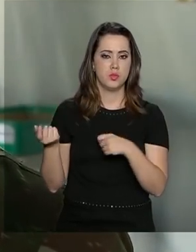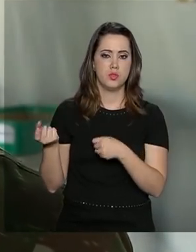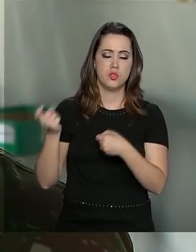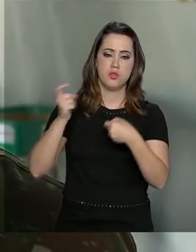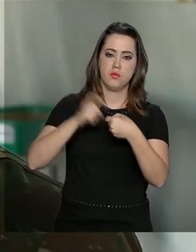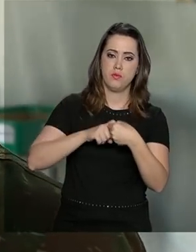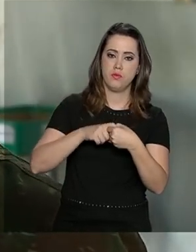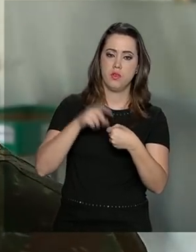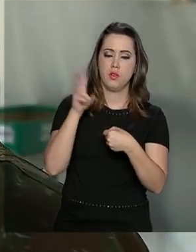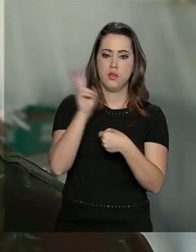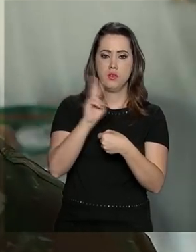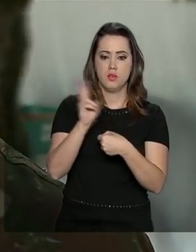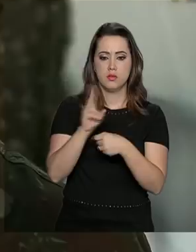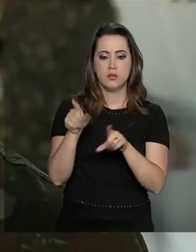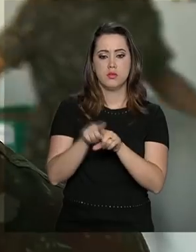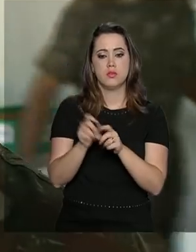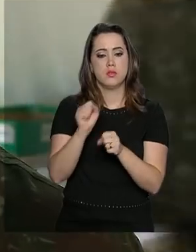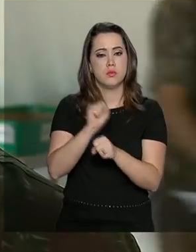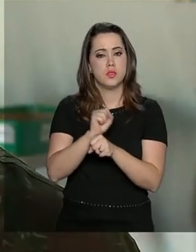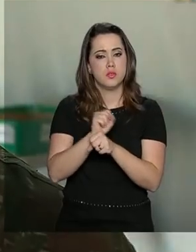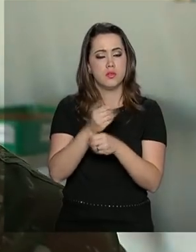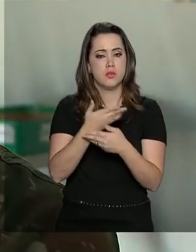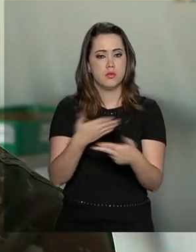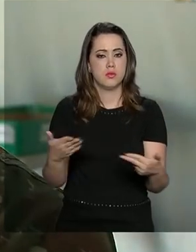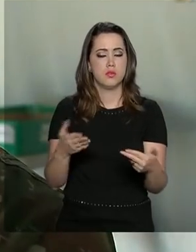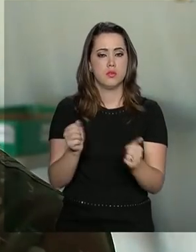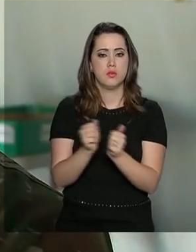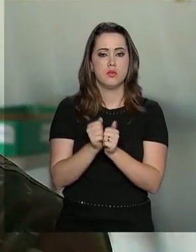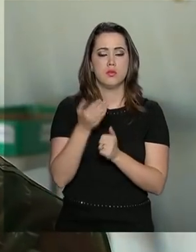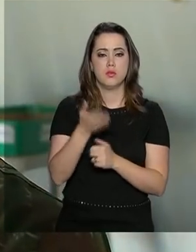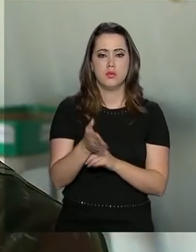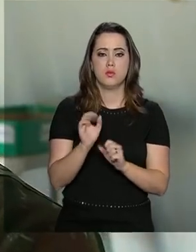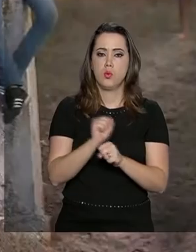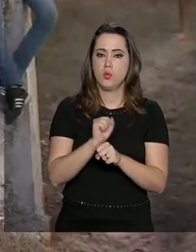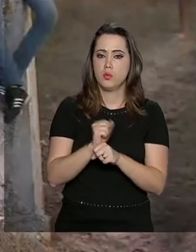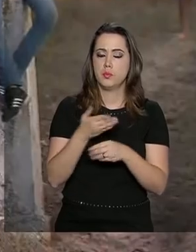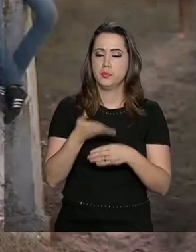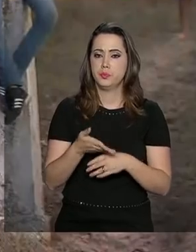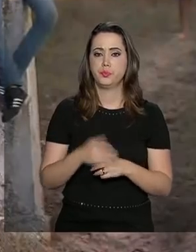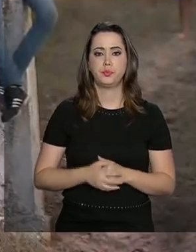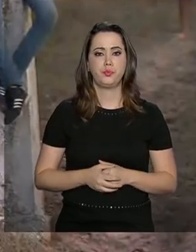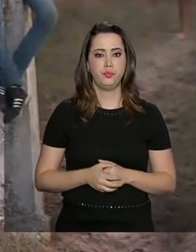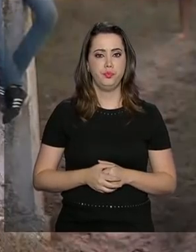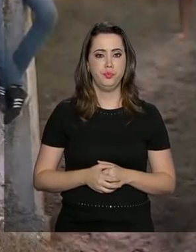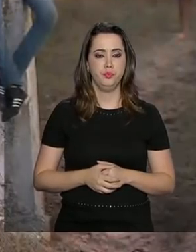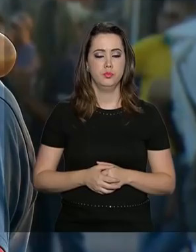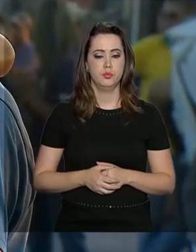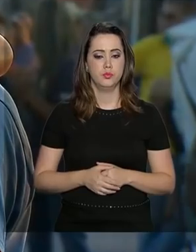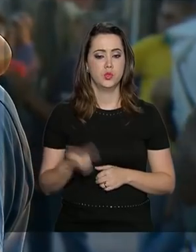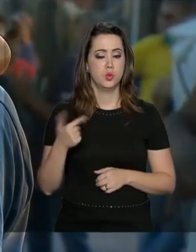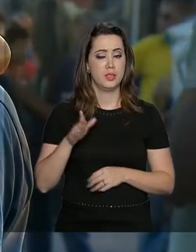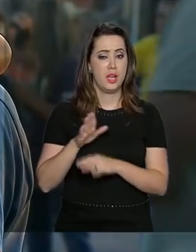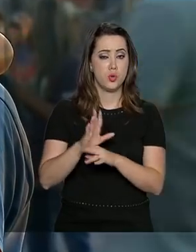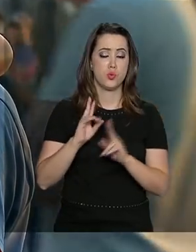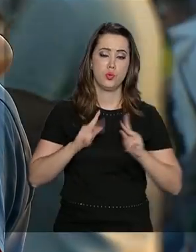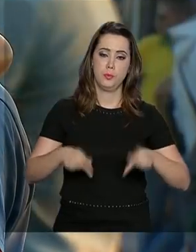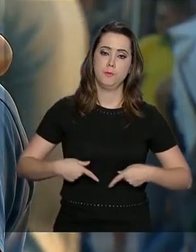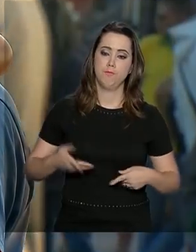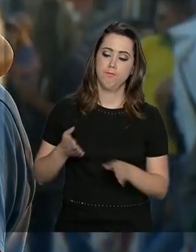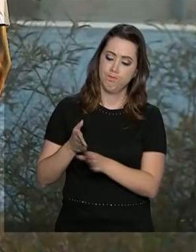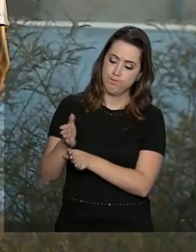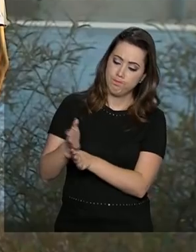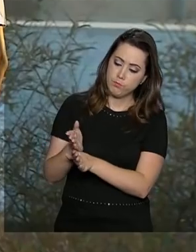para trabalhar, ele deixou os gêneros aqui e estão aqui conosco, estocados. Sem a passagem da ajuda humanitária na